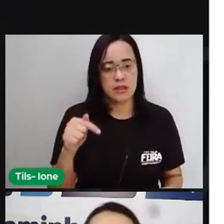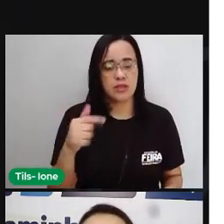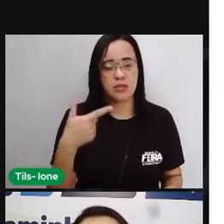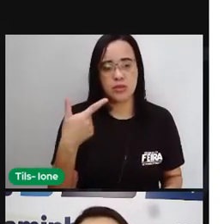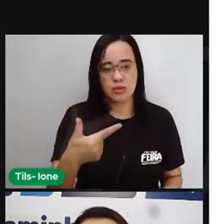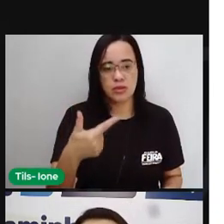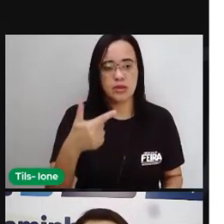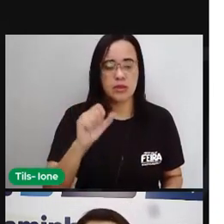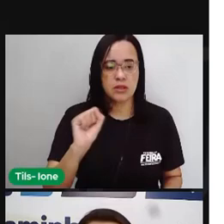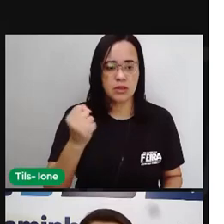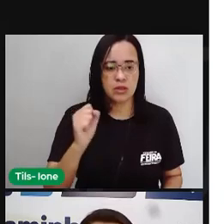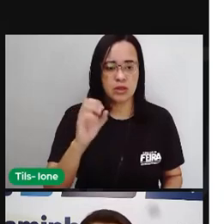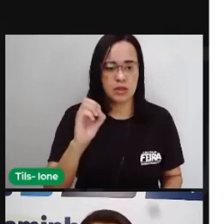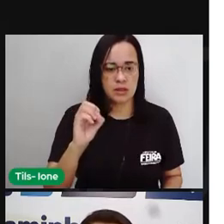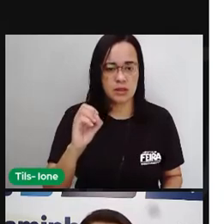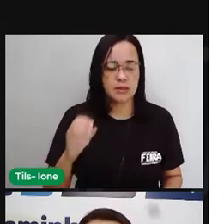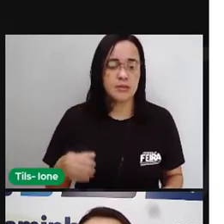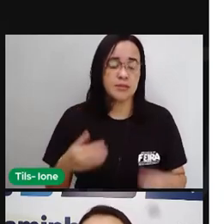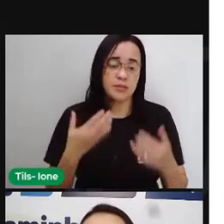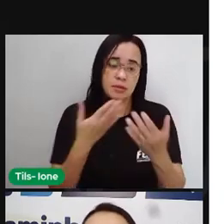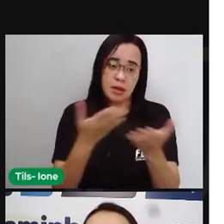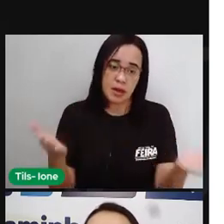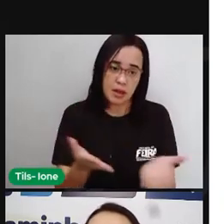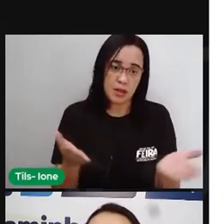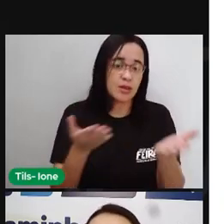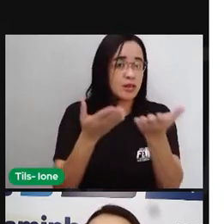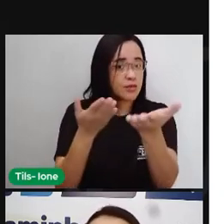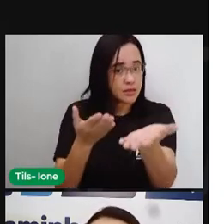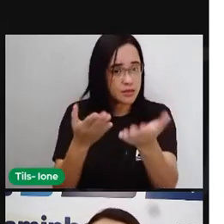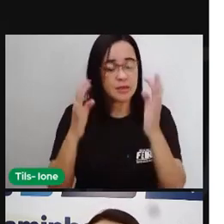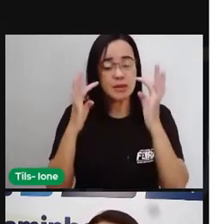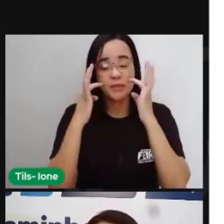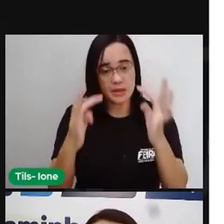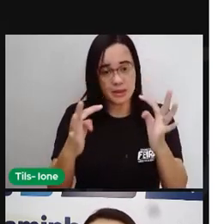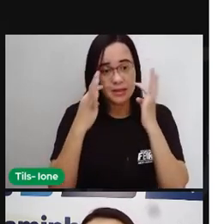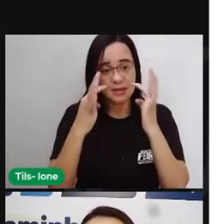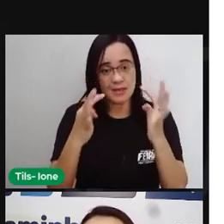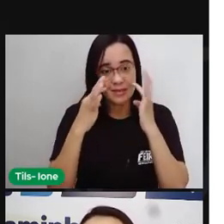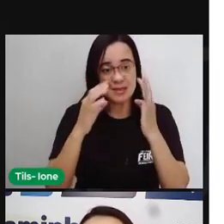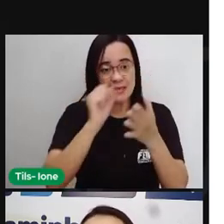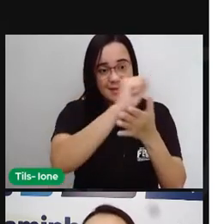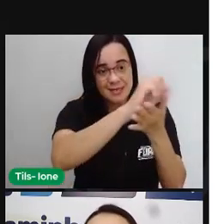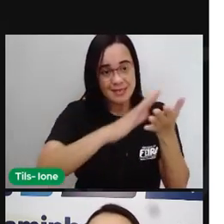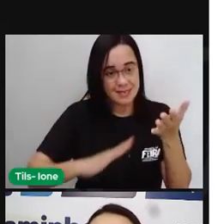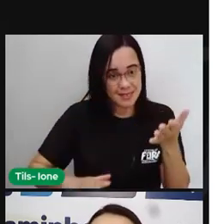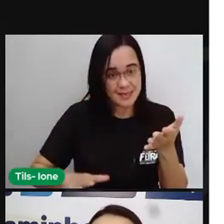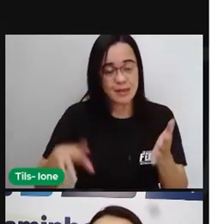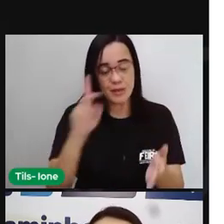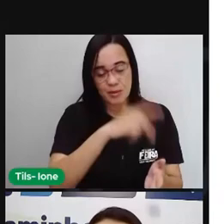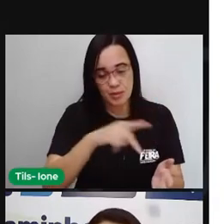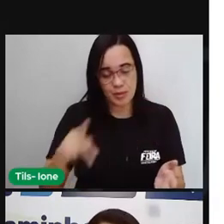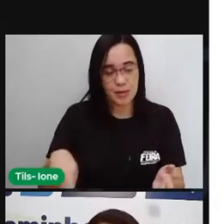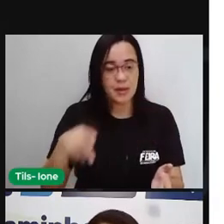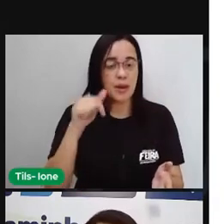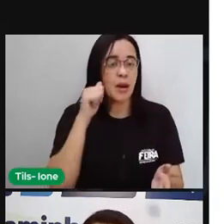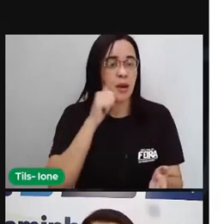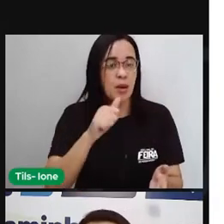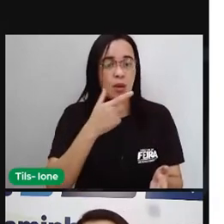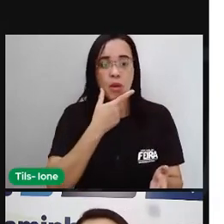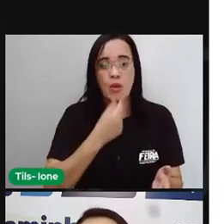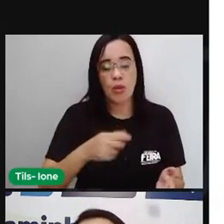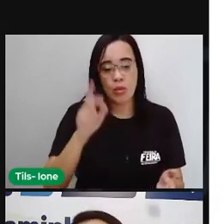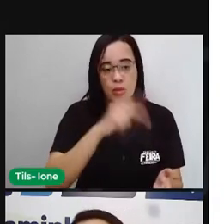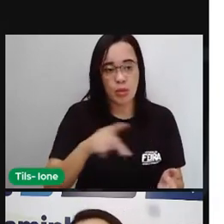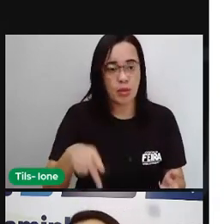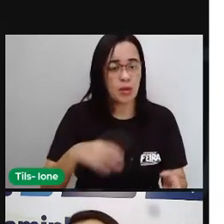E agora ó, é com você. Preste bastante atenção agora na atividade que a sua ou seu professor preparou, não é?